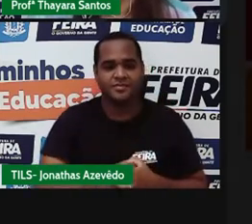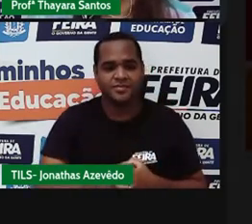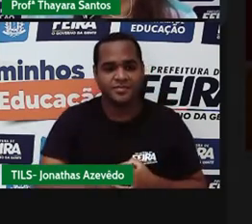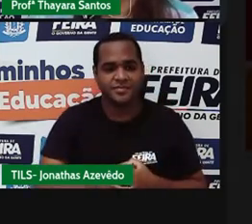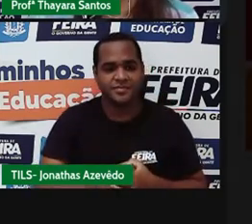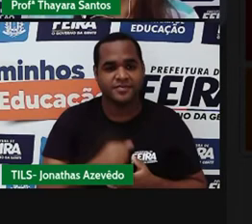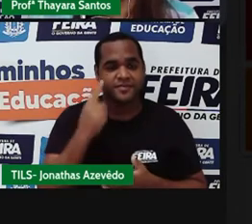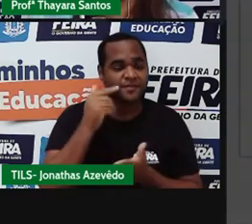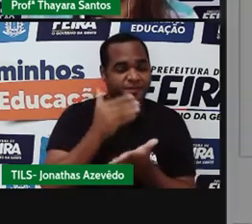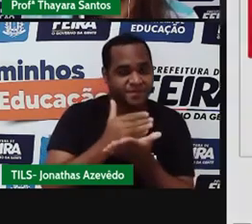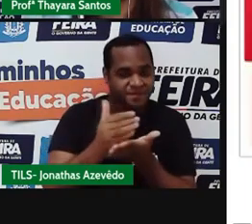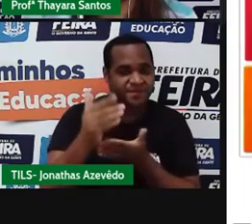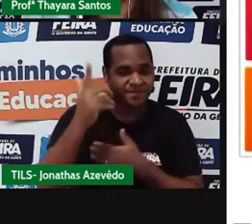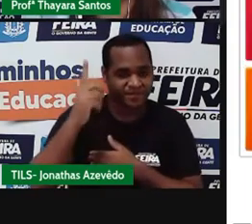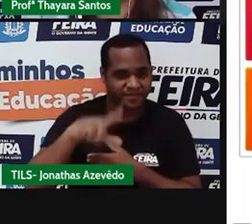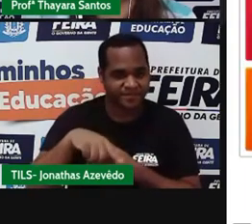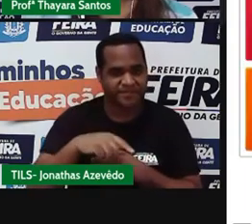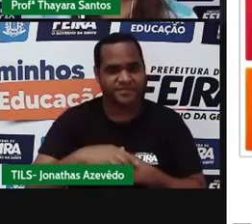Vamos começar de novo.